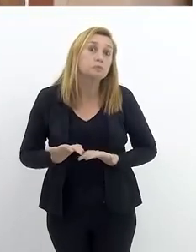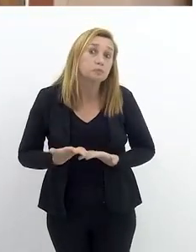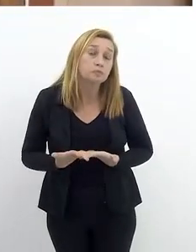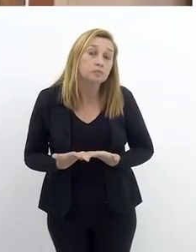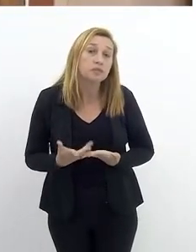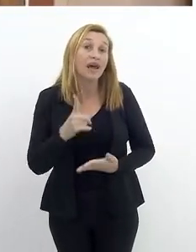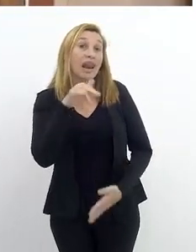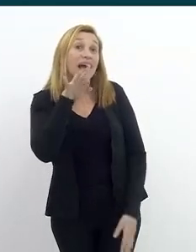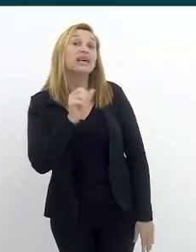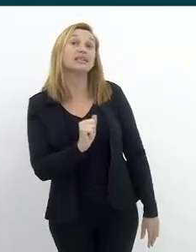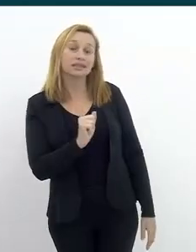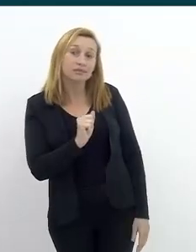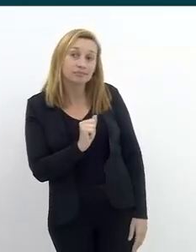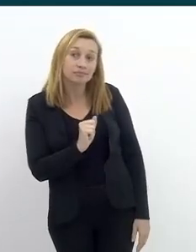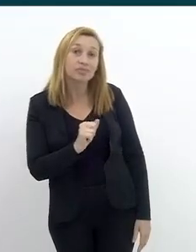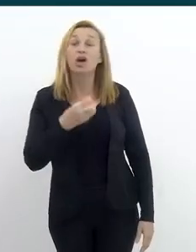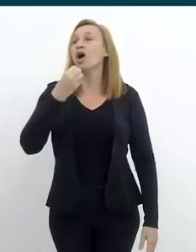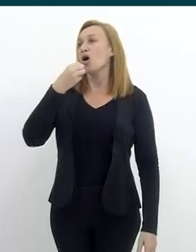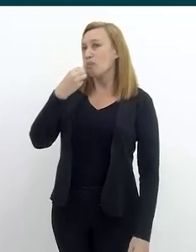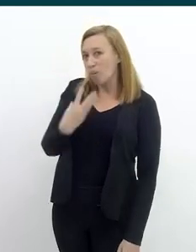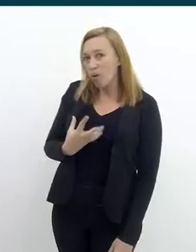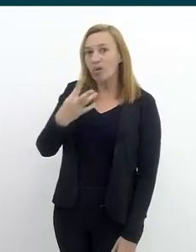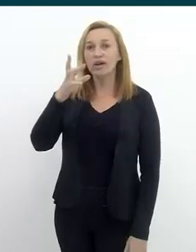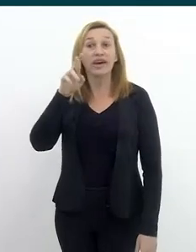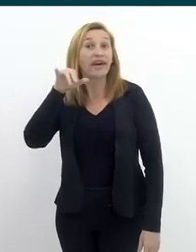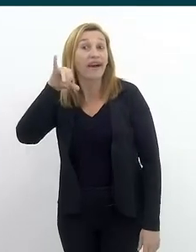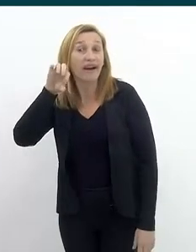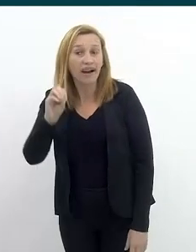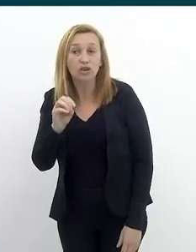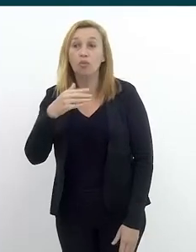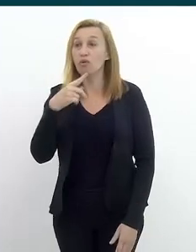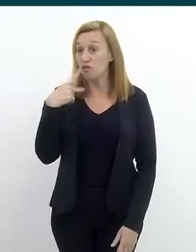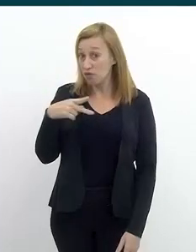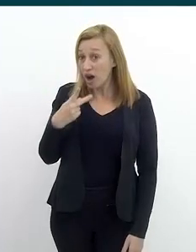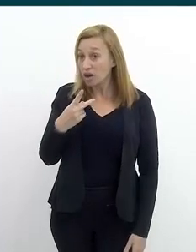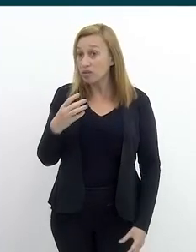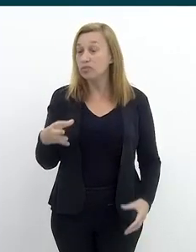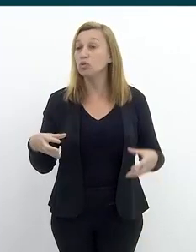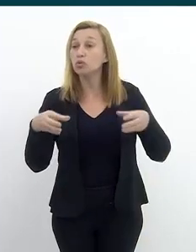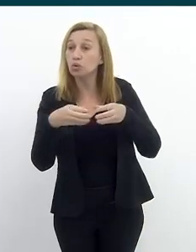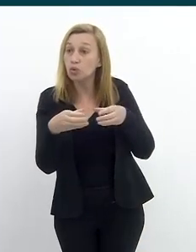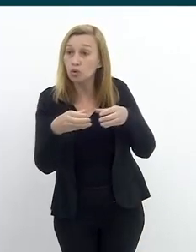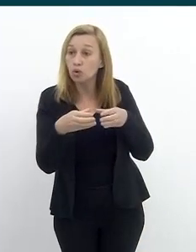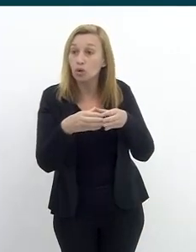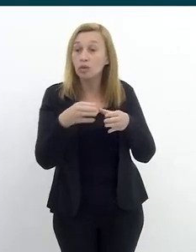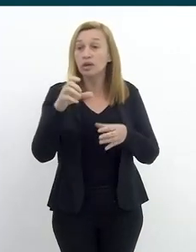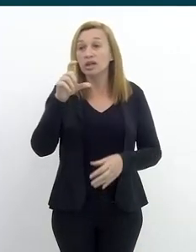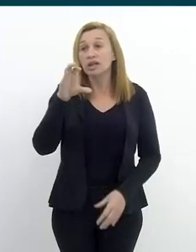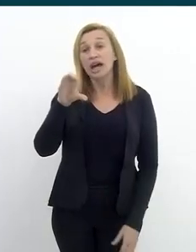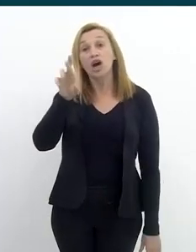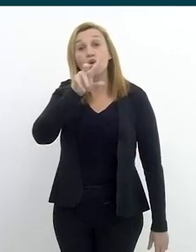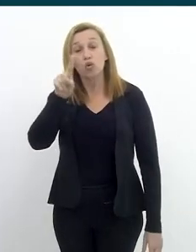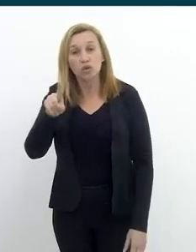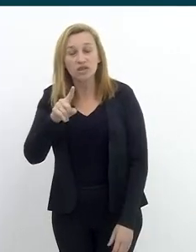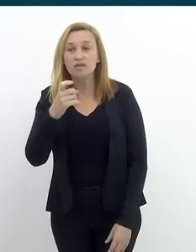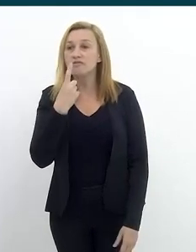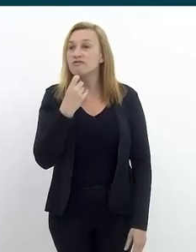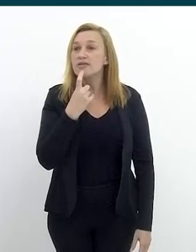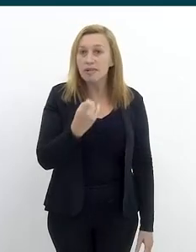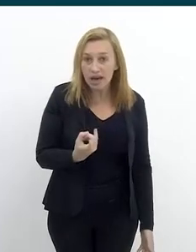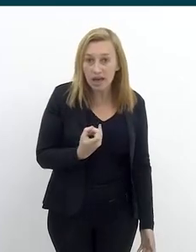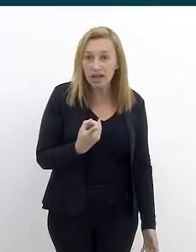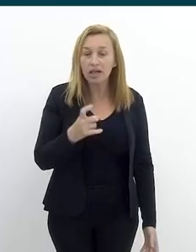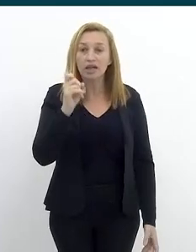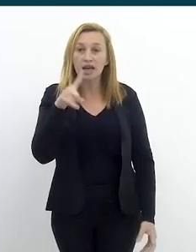Larissa. Bom, Ricardo, como eu falo pelo Comitê Internacional da Cruz Vermelha, que é uma